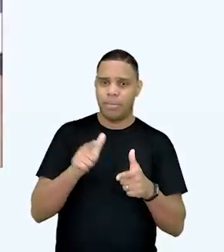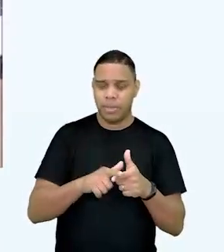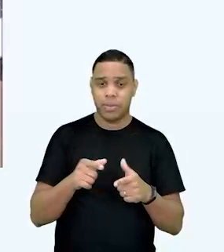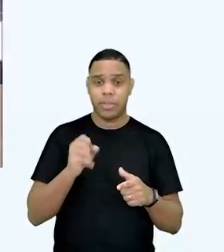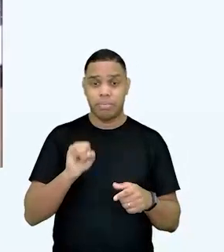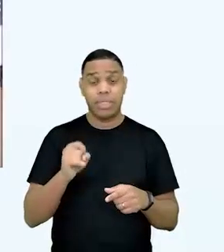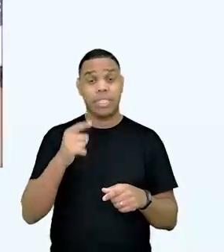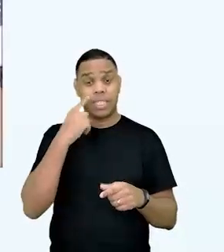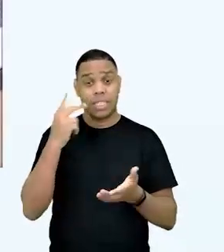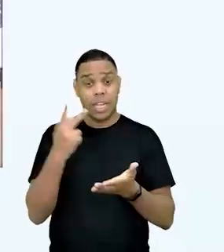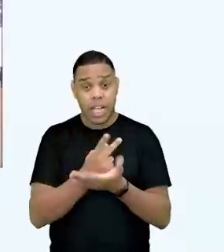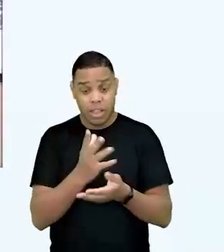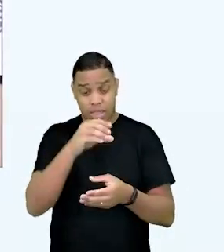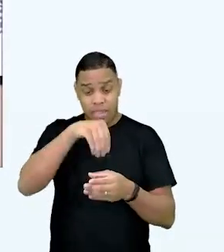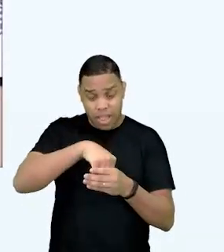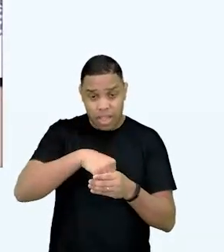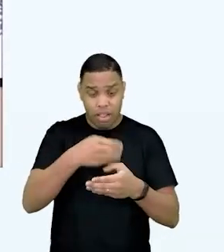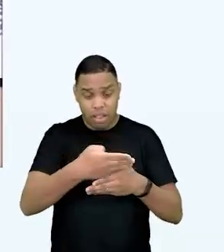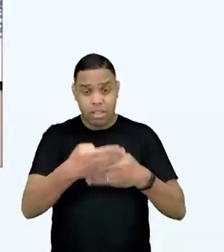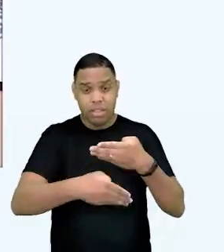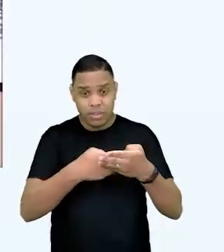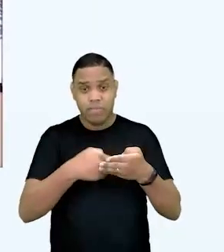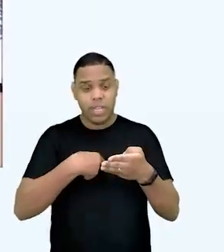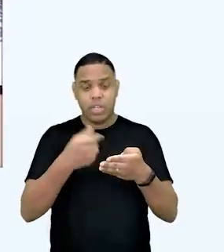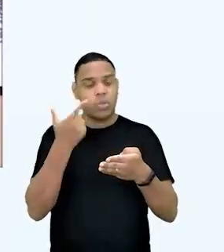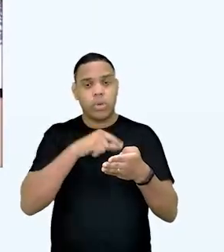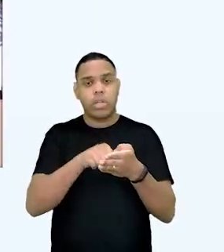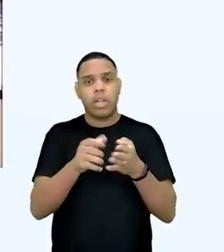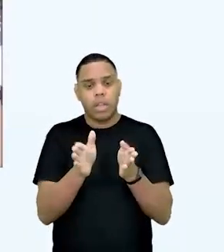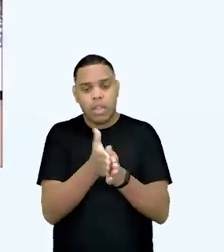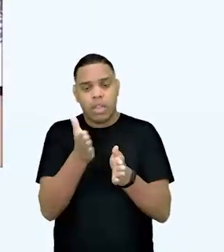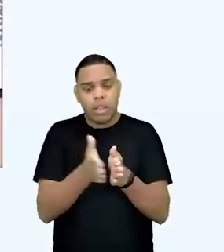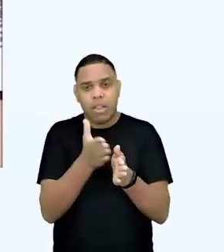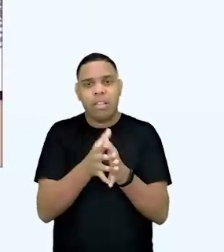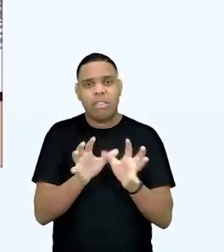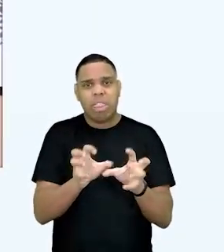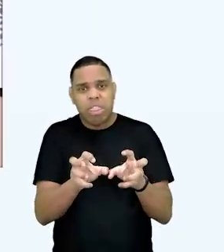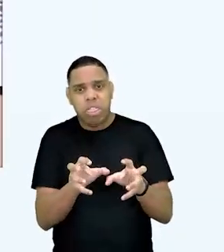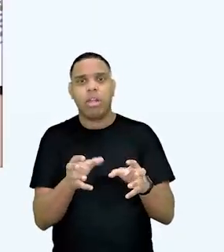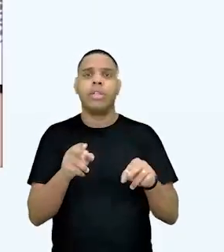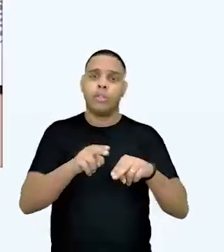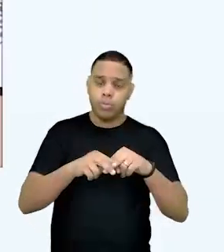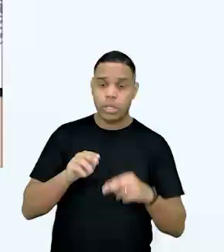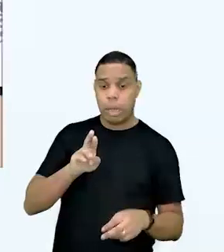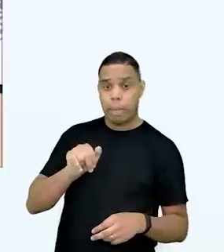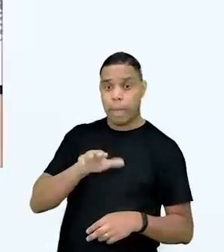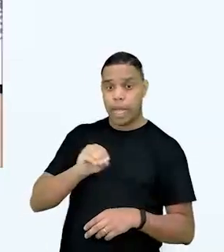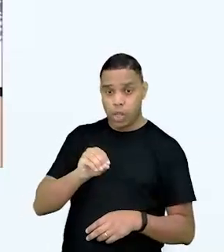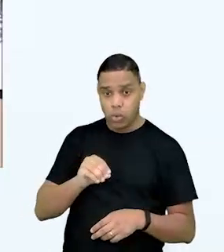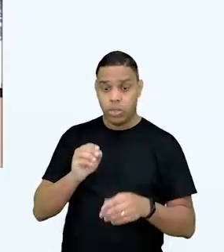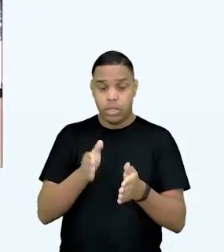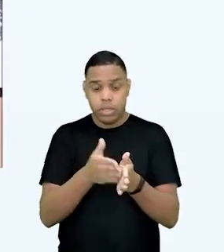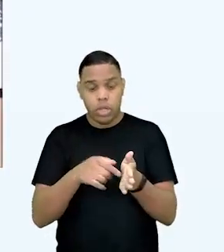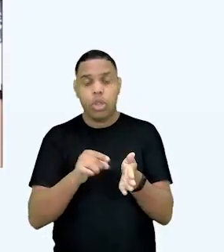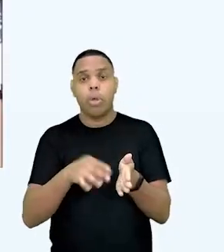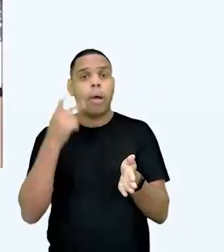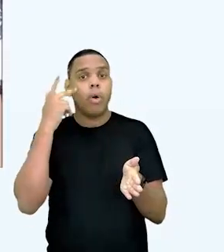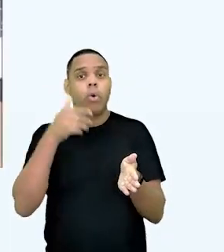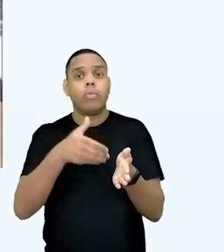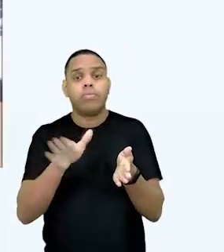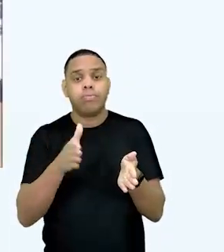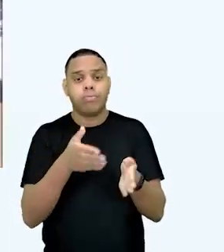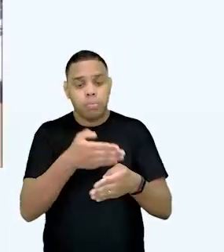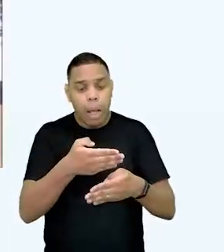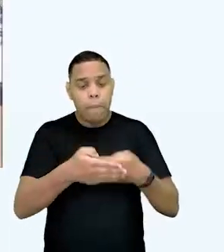problema. Se por um acaso entrar a umidade na parede, ela não tem como liberar. Então, o barro, a parede respirando, a parede